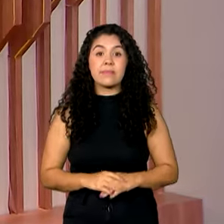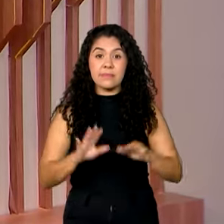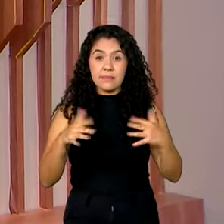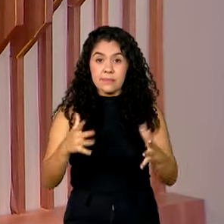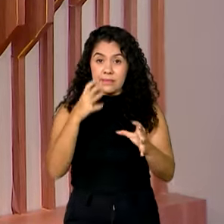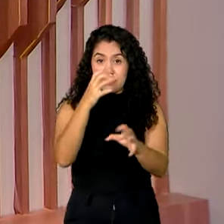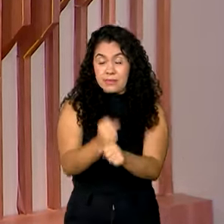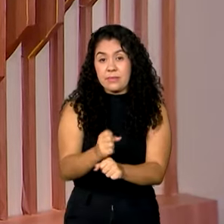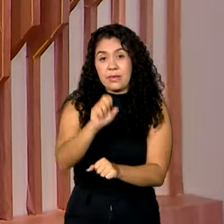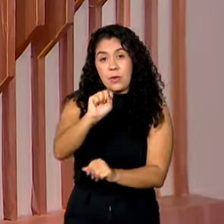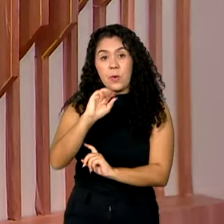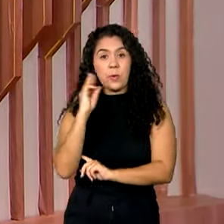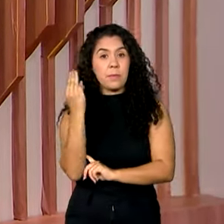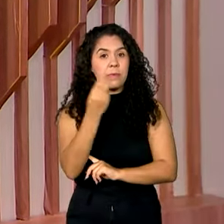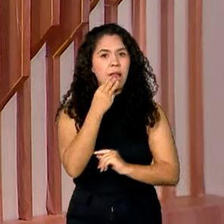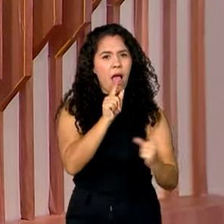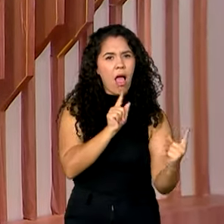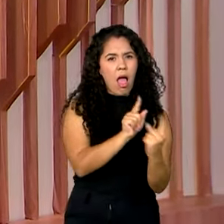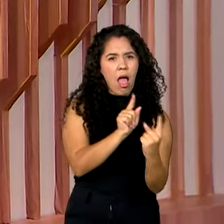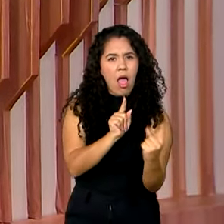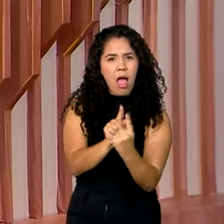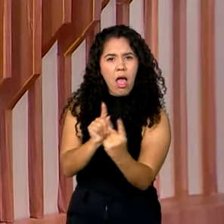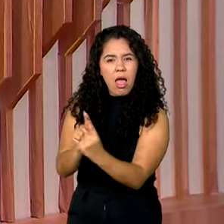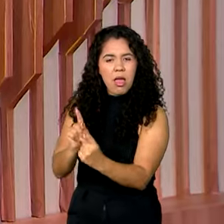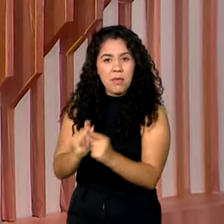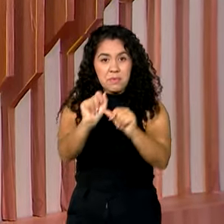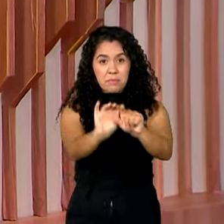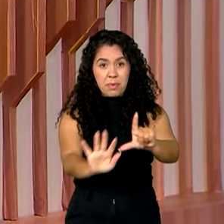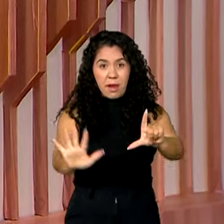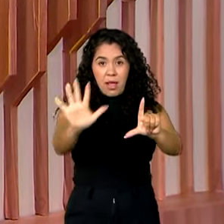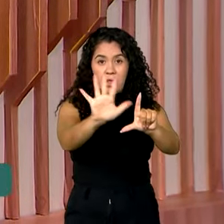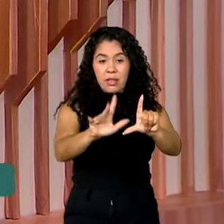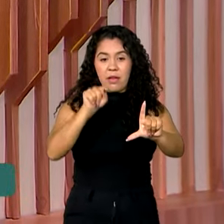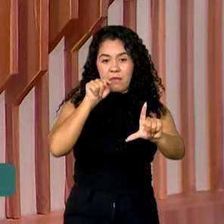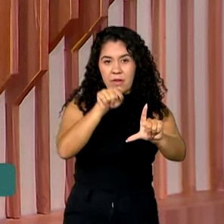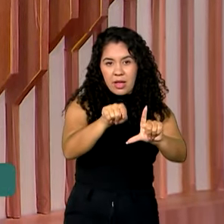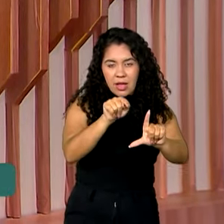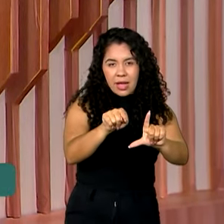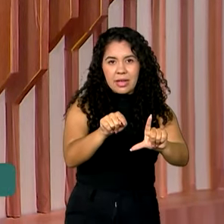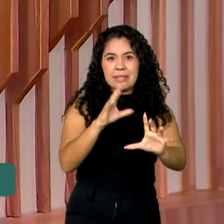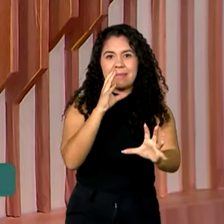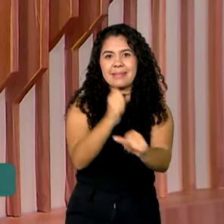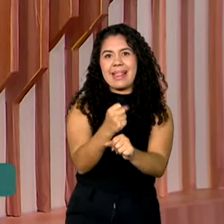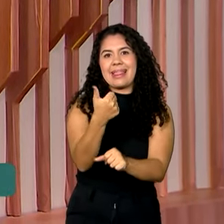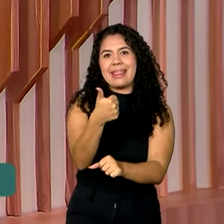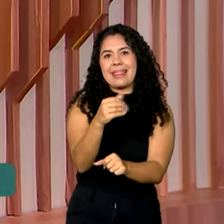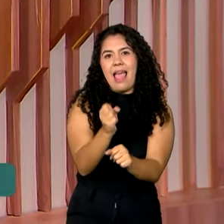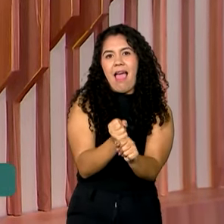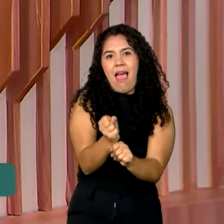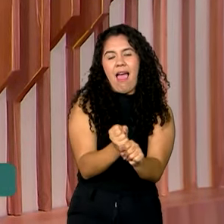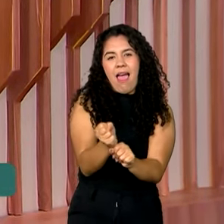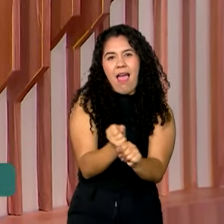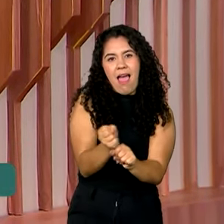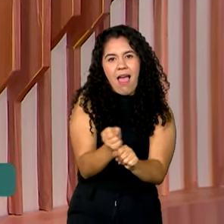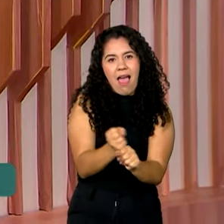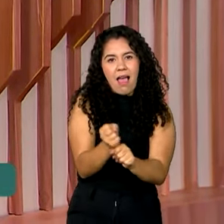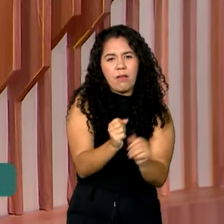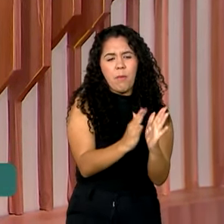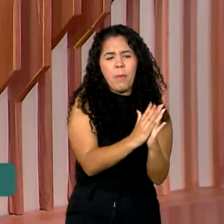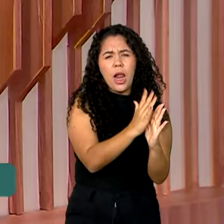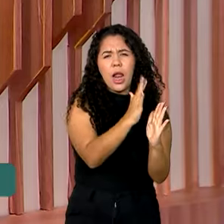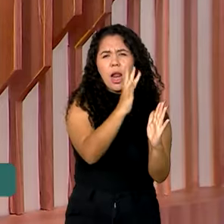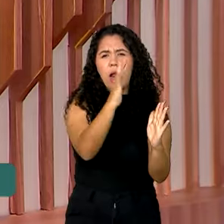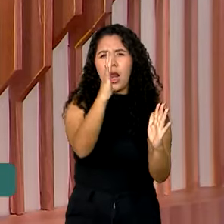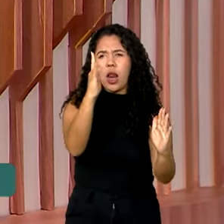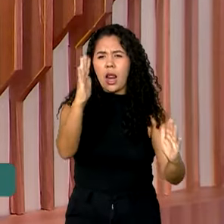com mais de 8 milhões de atendimentos realizados, a plataforma Consumidor.gov completa 10 anos. Nesse período, se tornou um dos